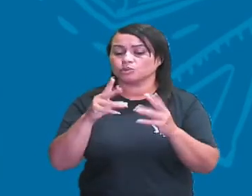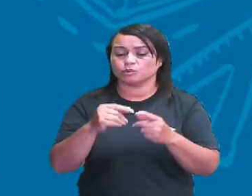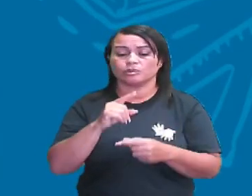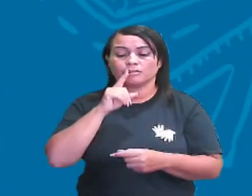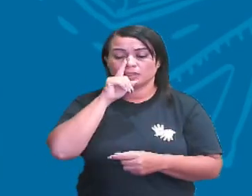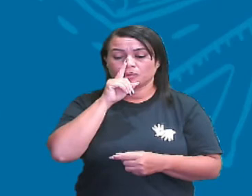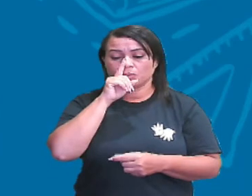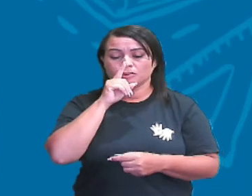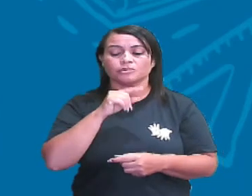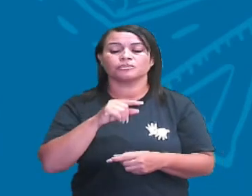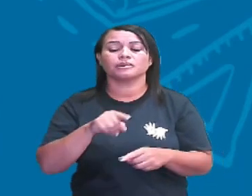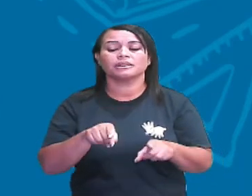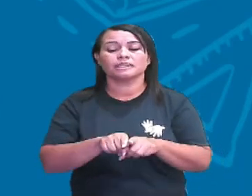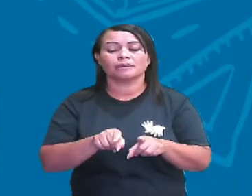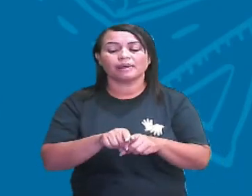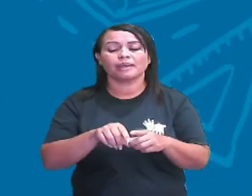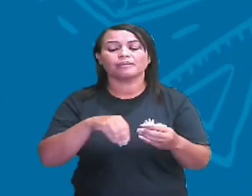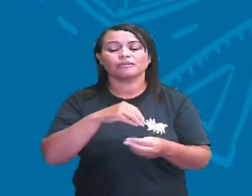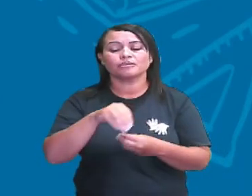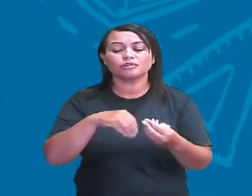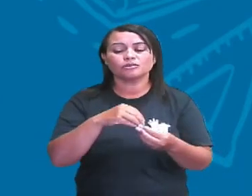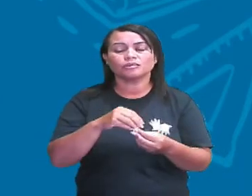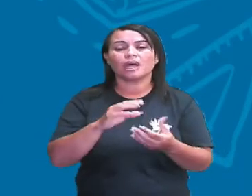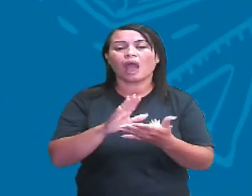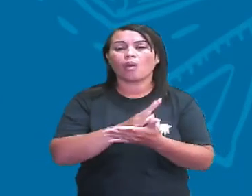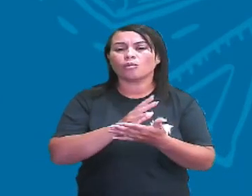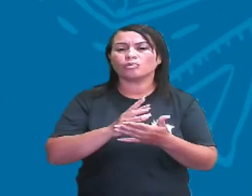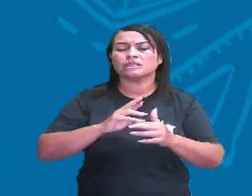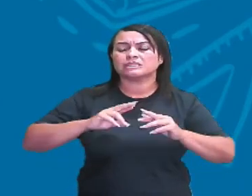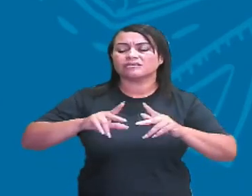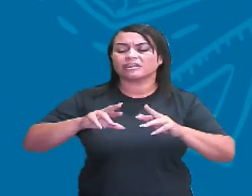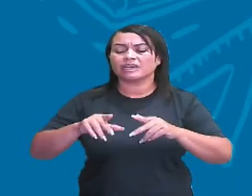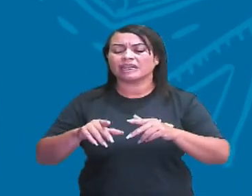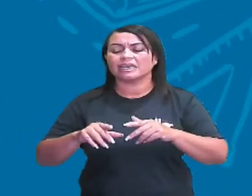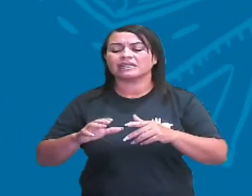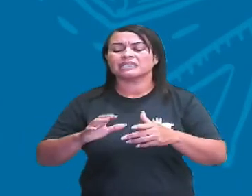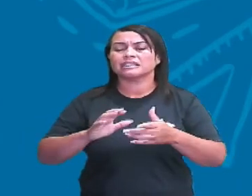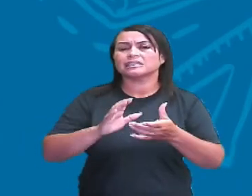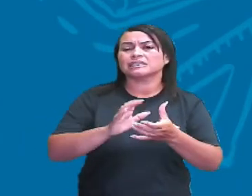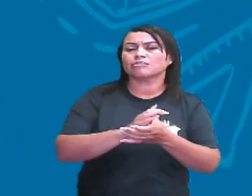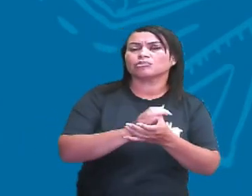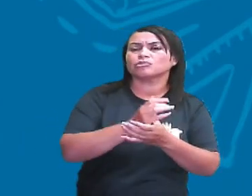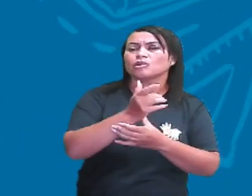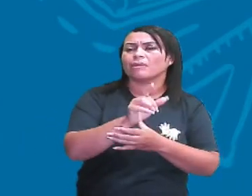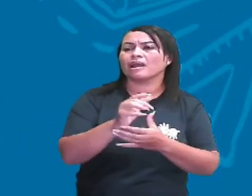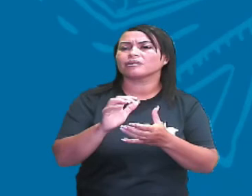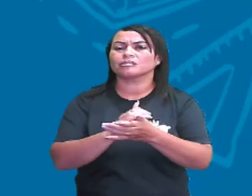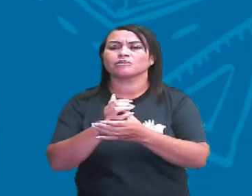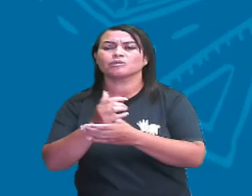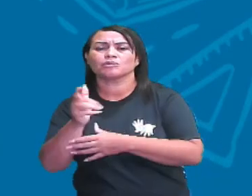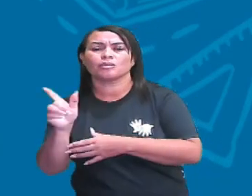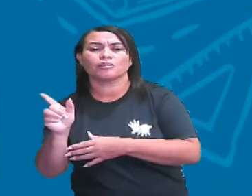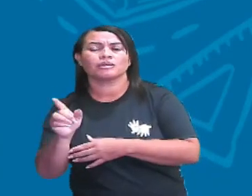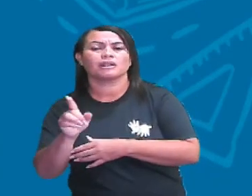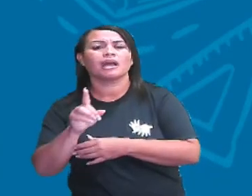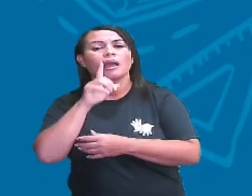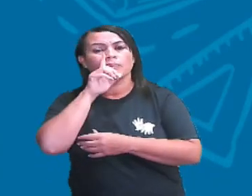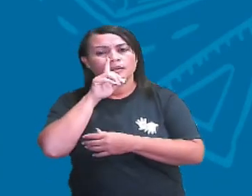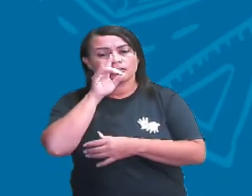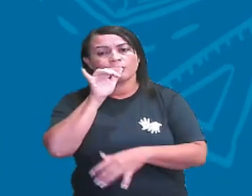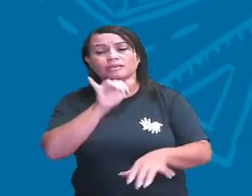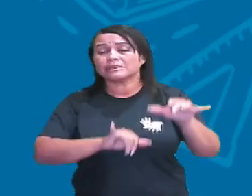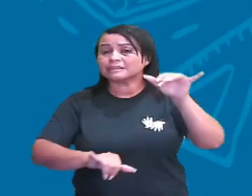nada disso. E também, misturar produtos de marcas diferentes, um sabão de amarga com um sabão de outra marca, evite